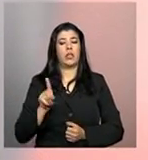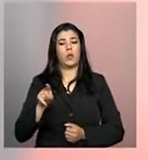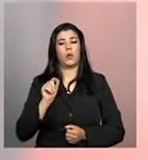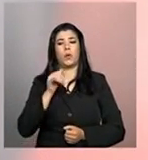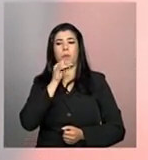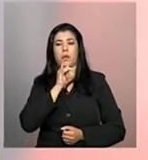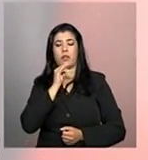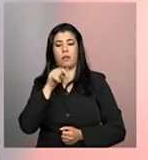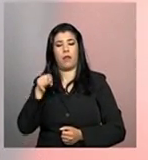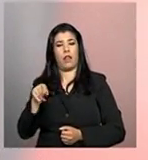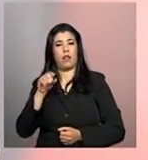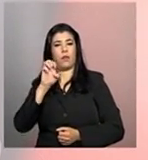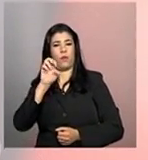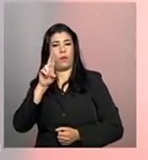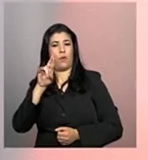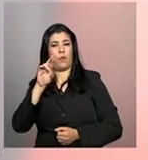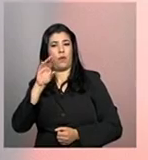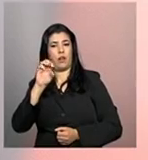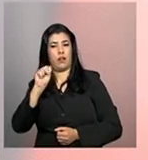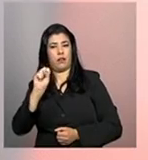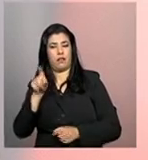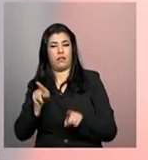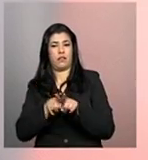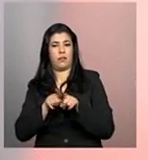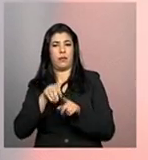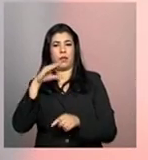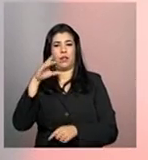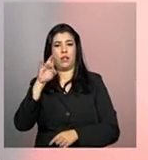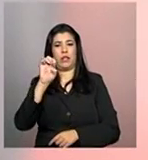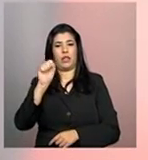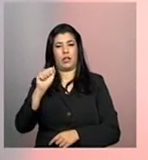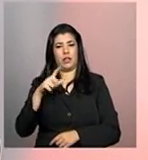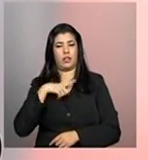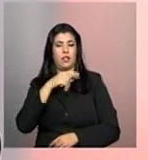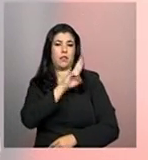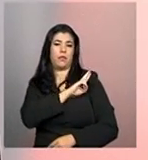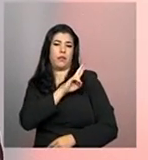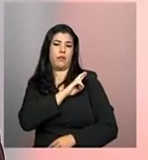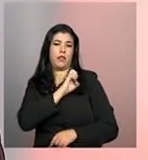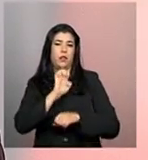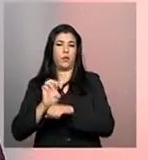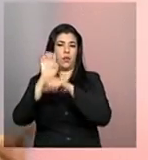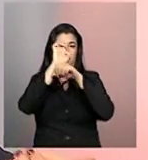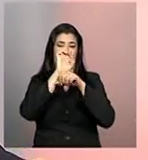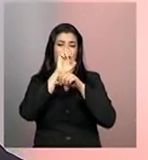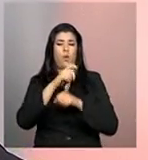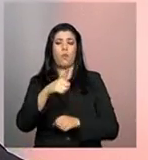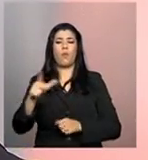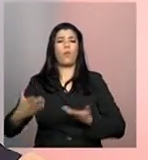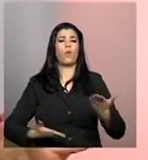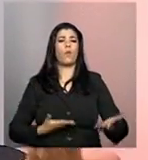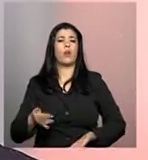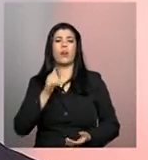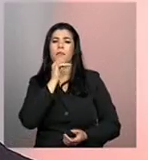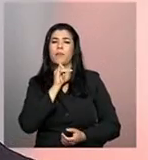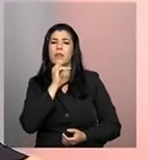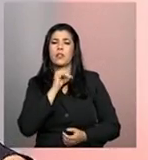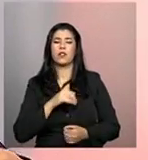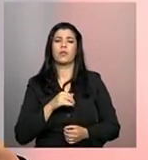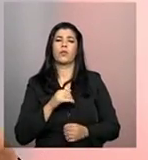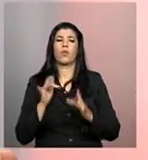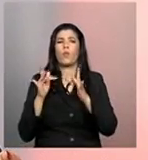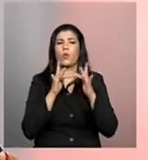ofertado no CREAS e no CREAS, ele é de responsabilidade direta do Estado. Mas existem outros serviços, esses que eu citei, o de